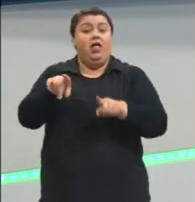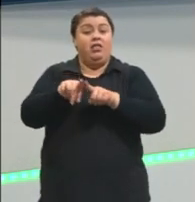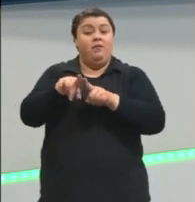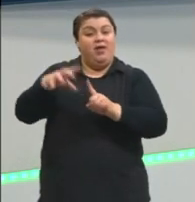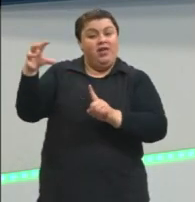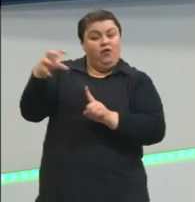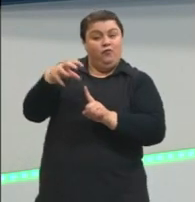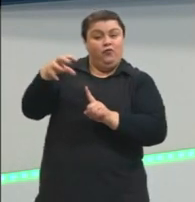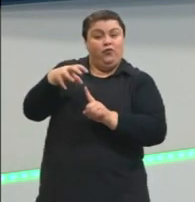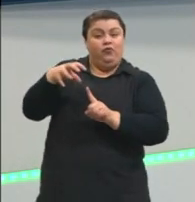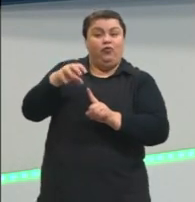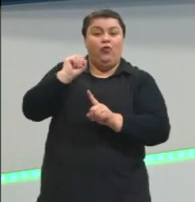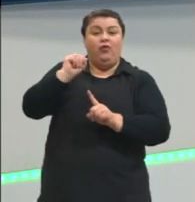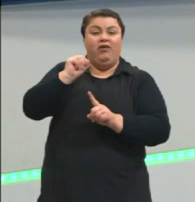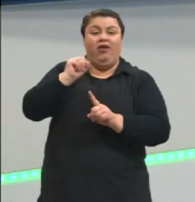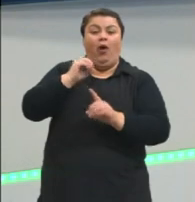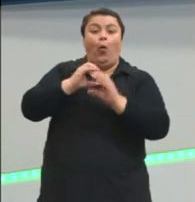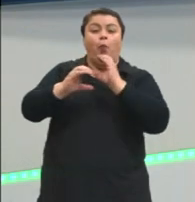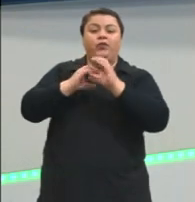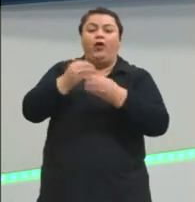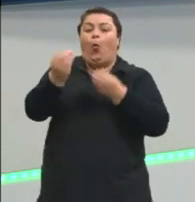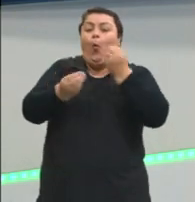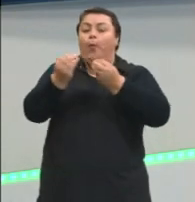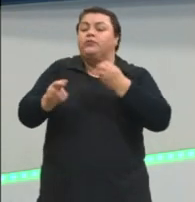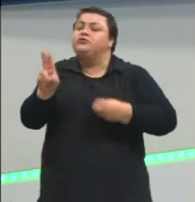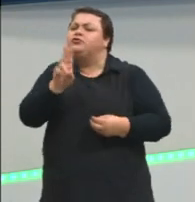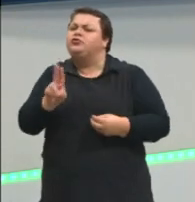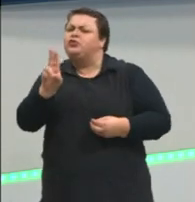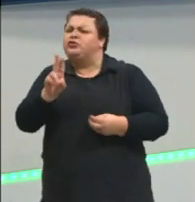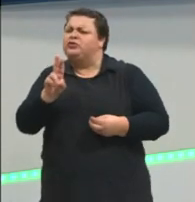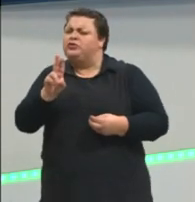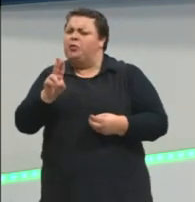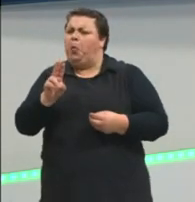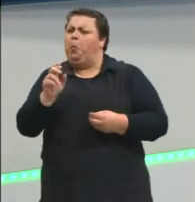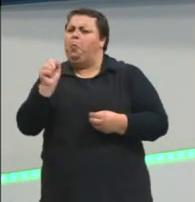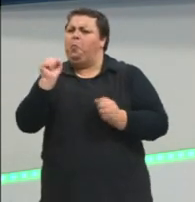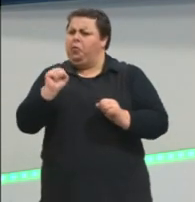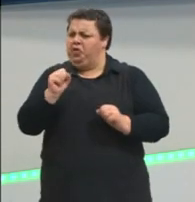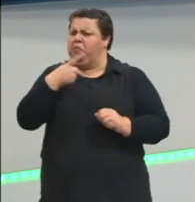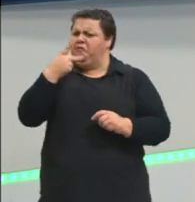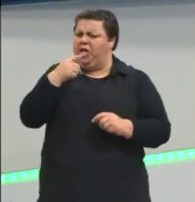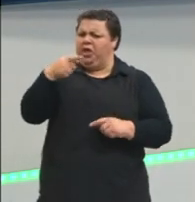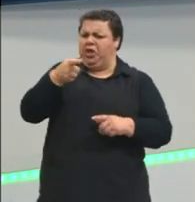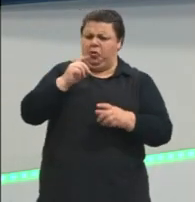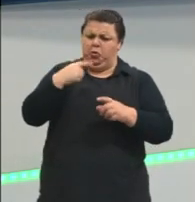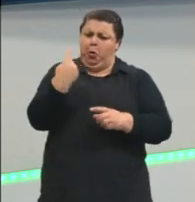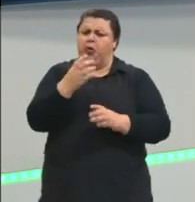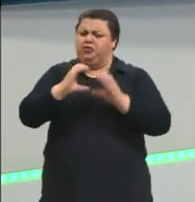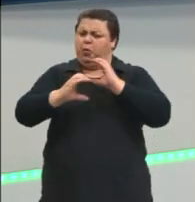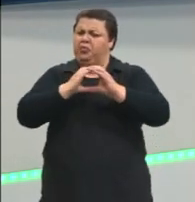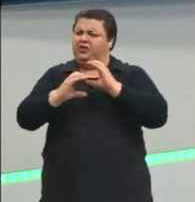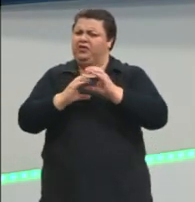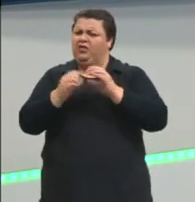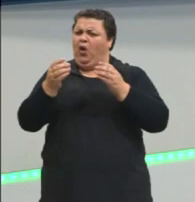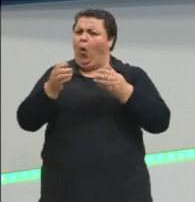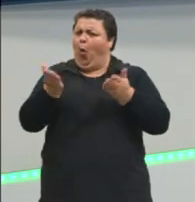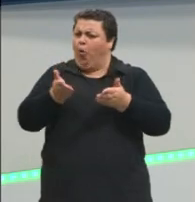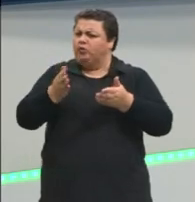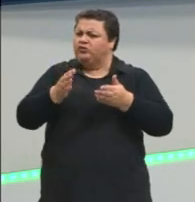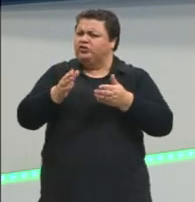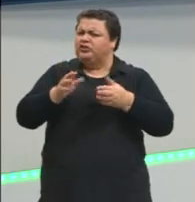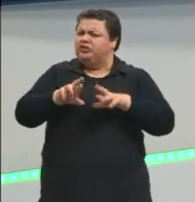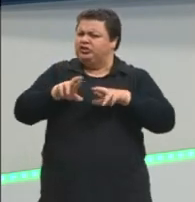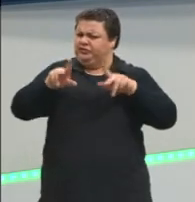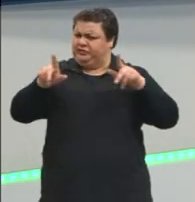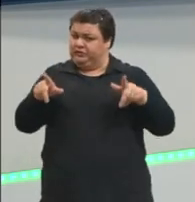que a gente usa? É possível dizer que a gente se comunica, a nossa linguagem, ela está diferente hoje, porque a gente